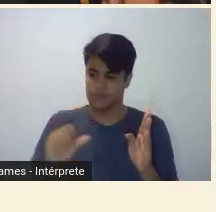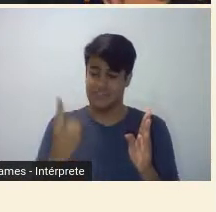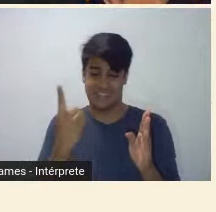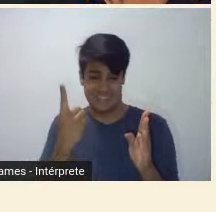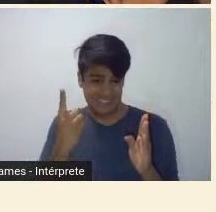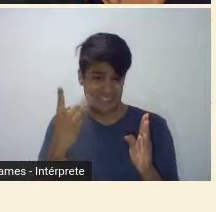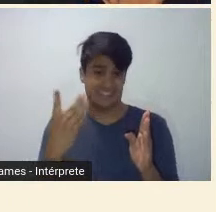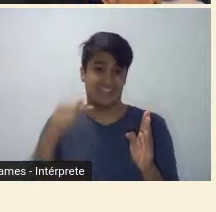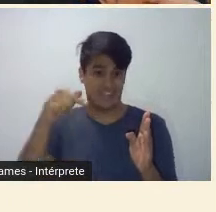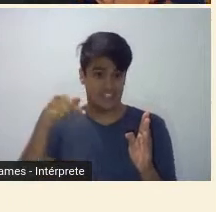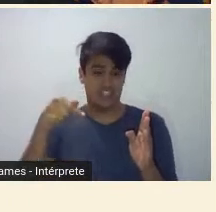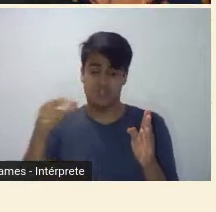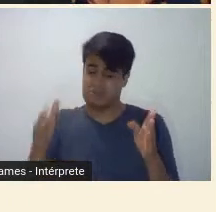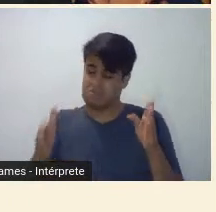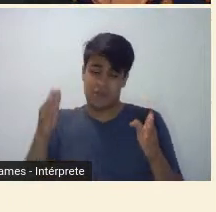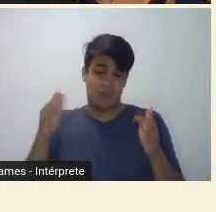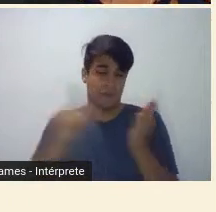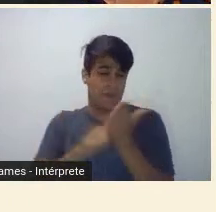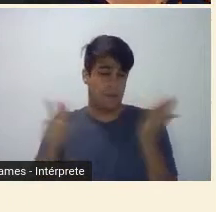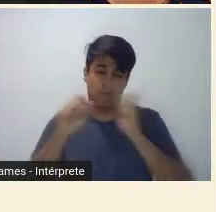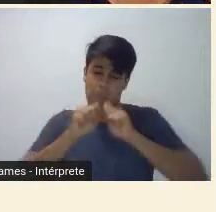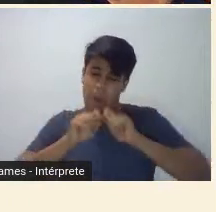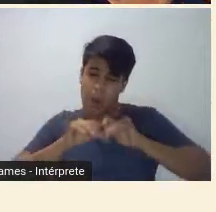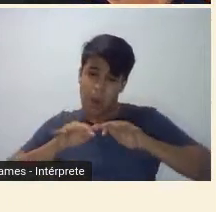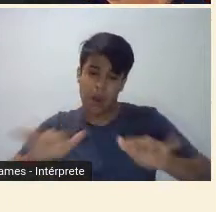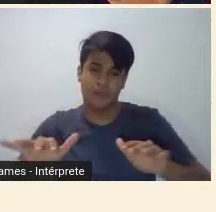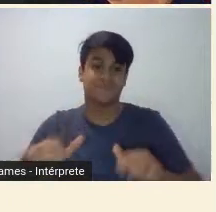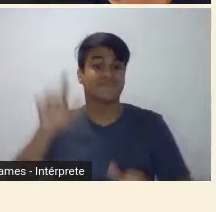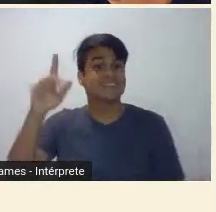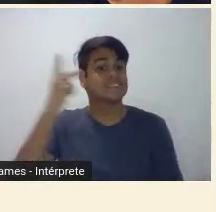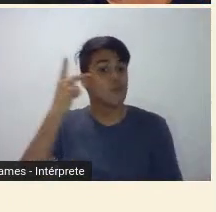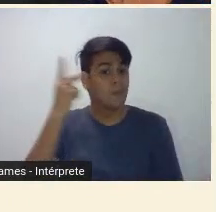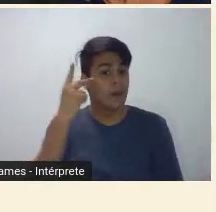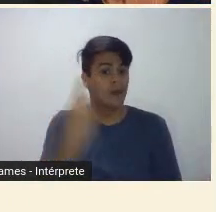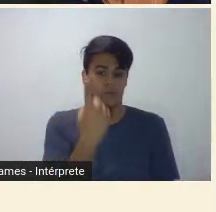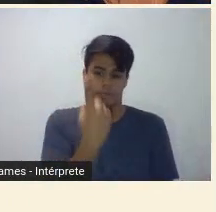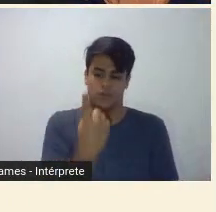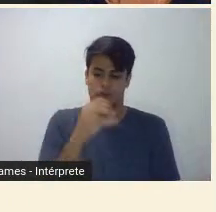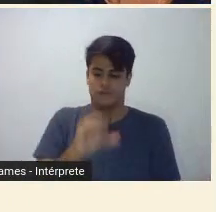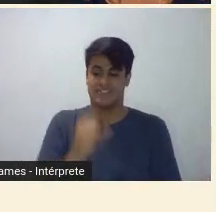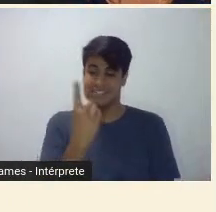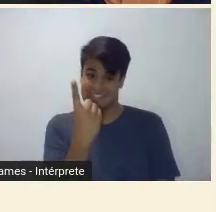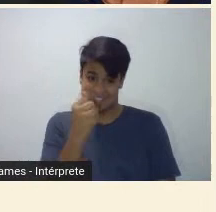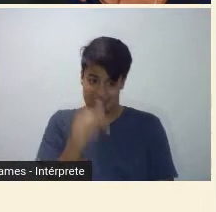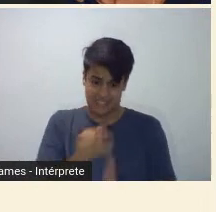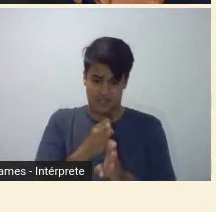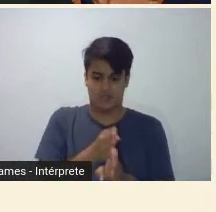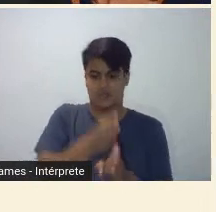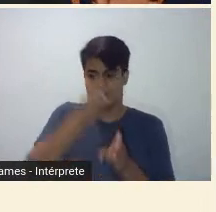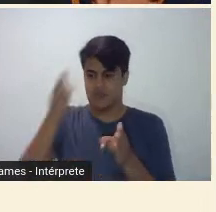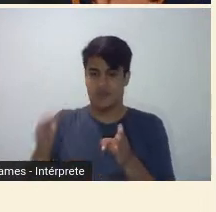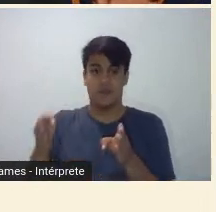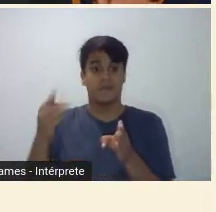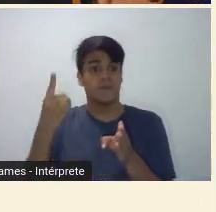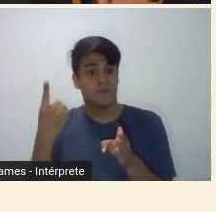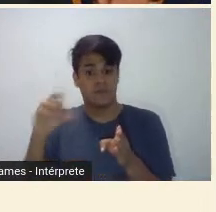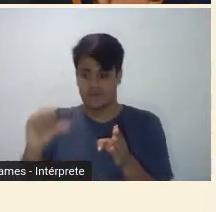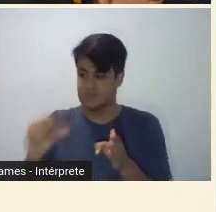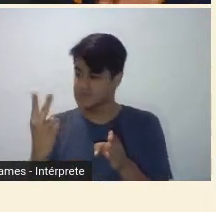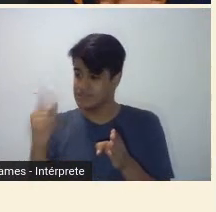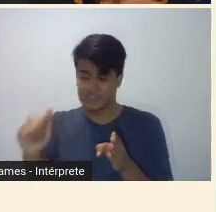muito na imprensa paulista de 1917, quando ele se muda para São Paulo, até 1927,